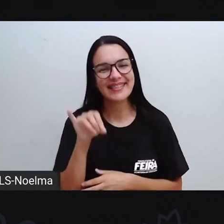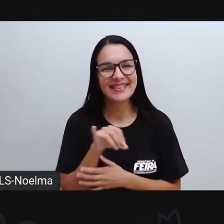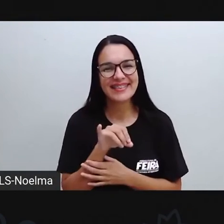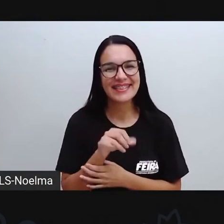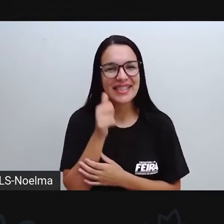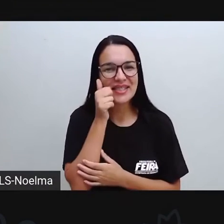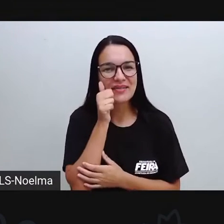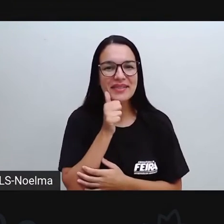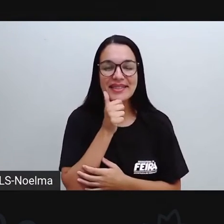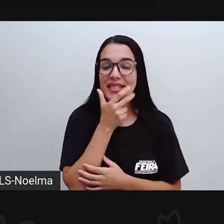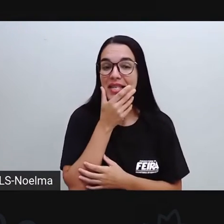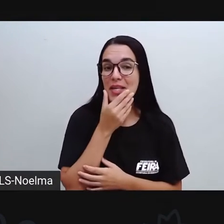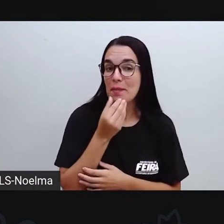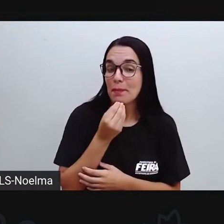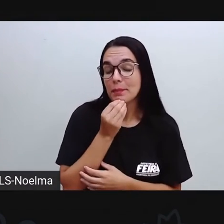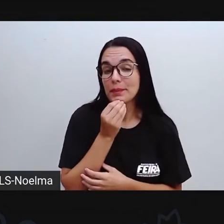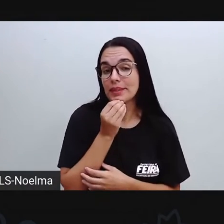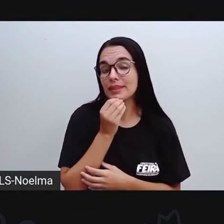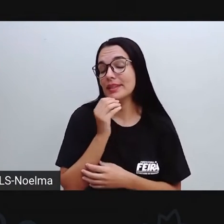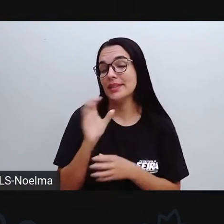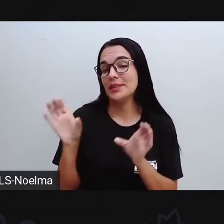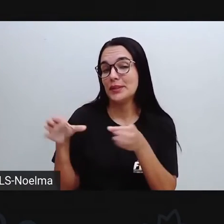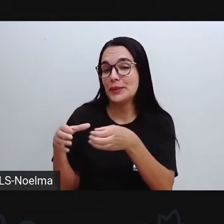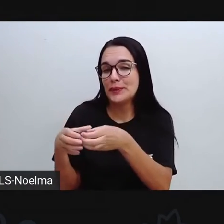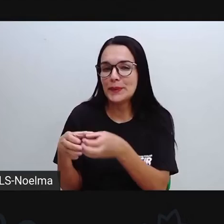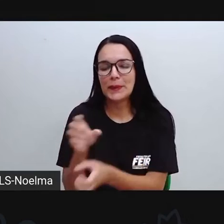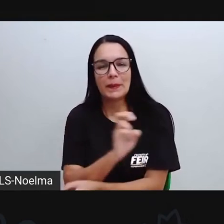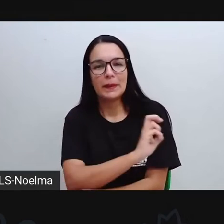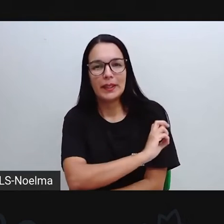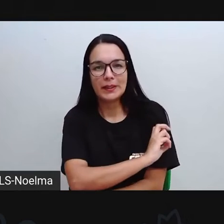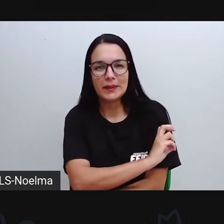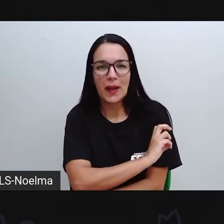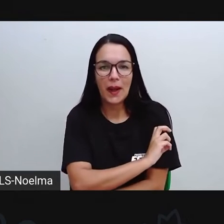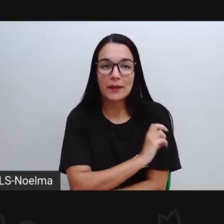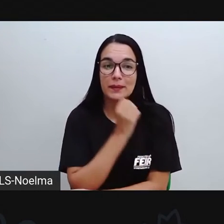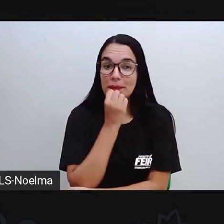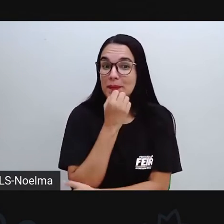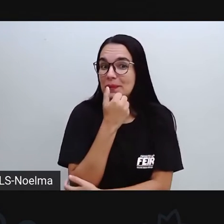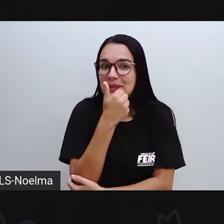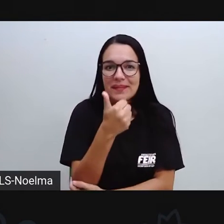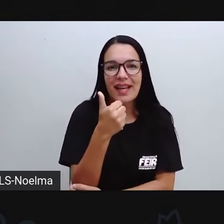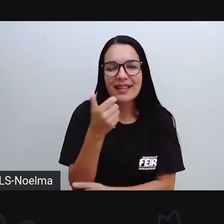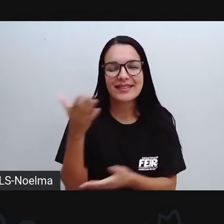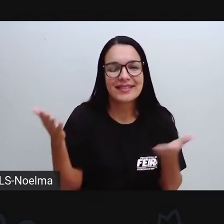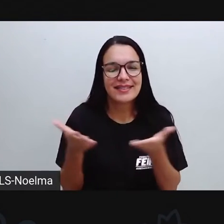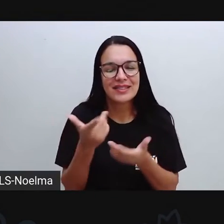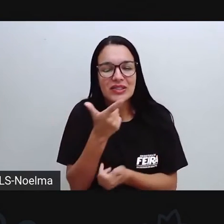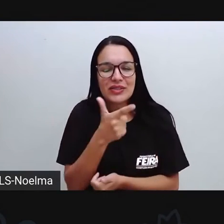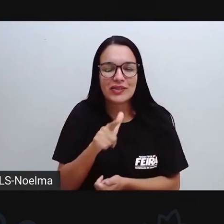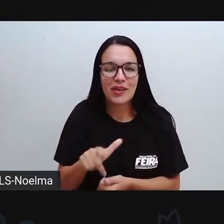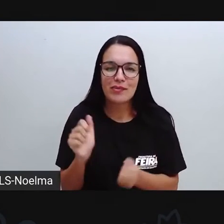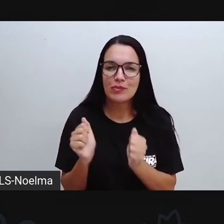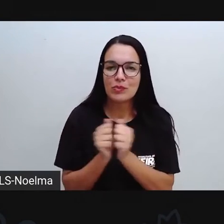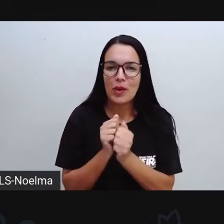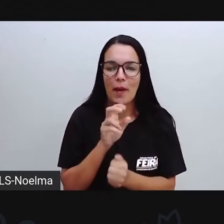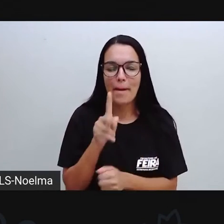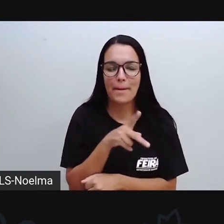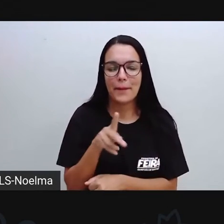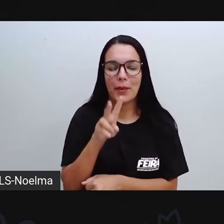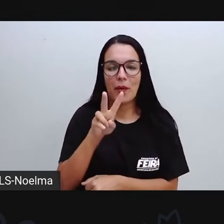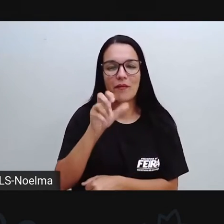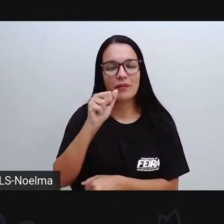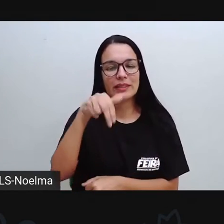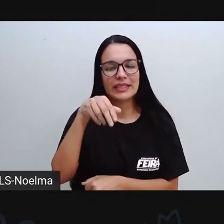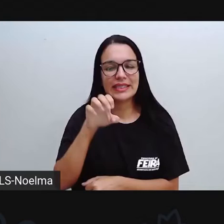Olá, meninos, meninas das turmas do quinto ano, olhem só, novamente a prova nessa, né? Está aqui para começarmos